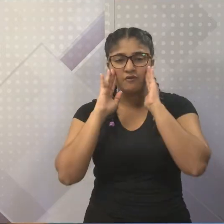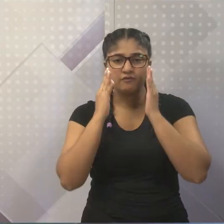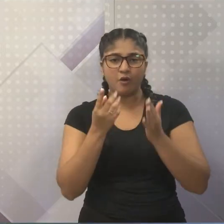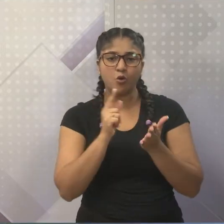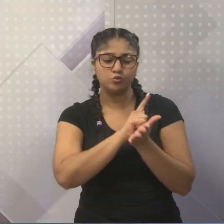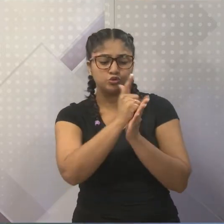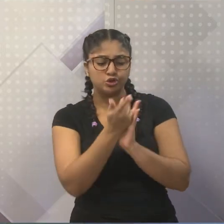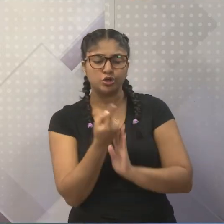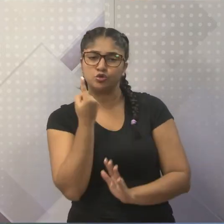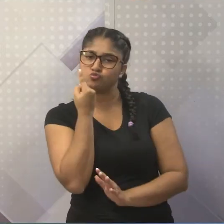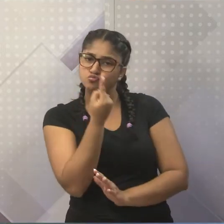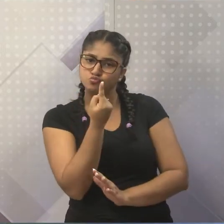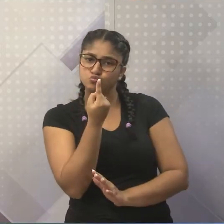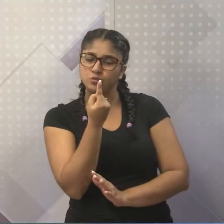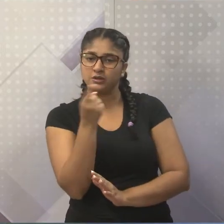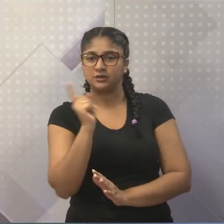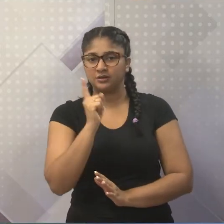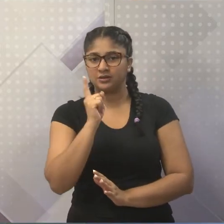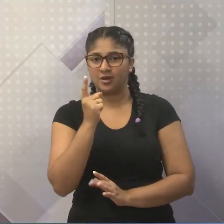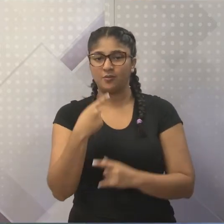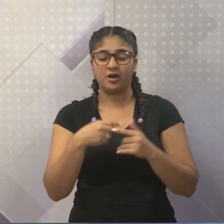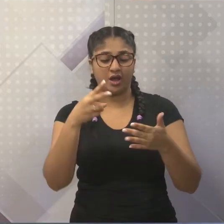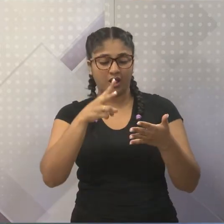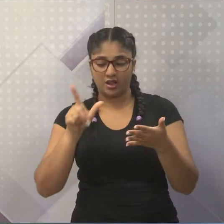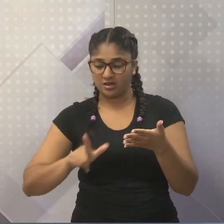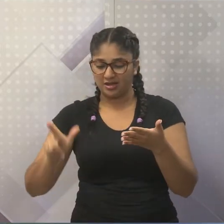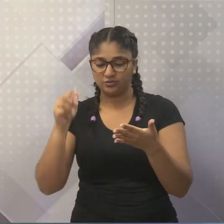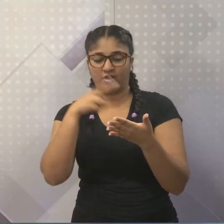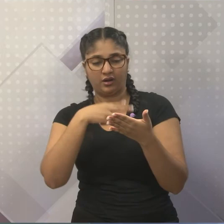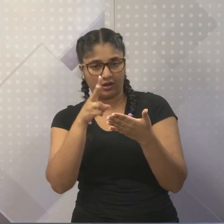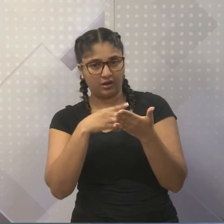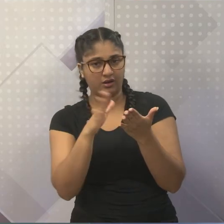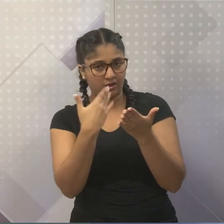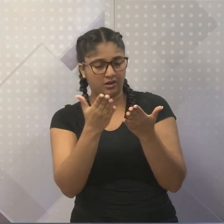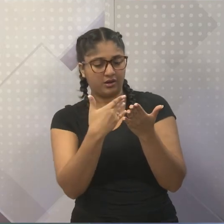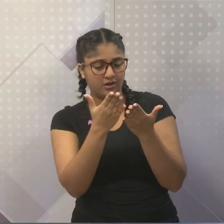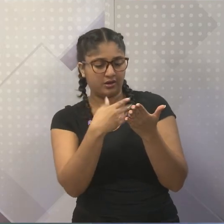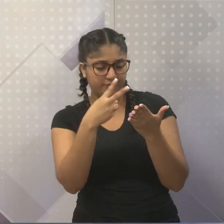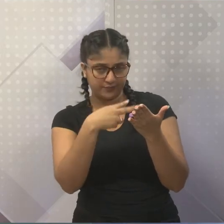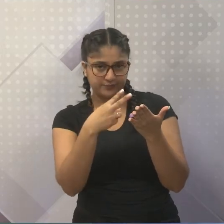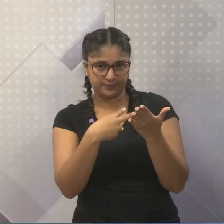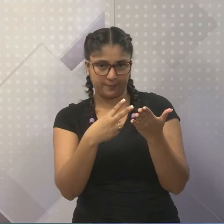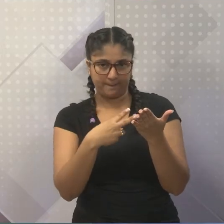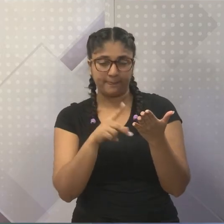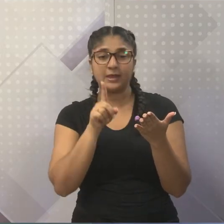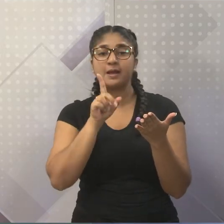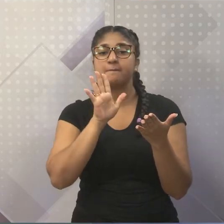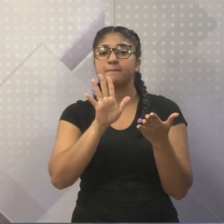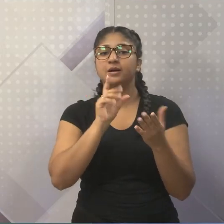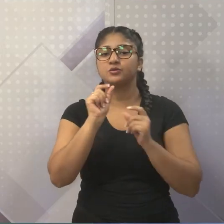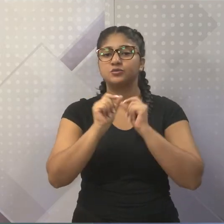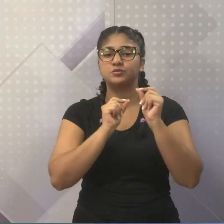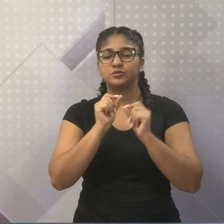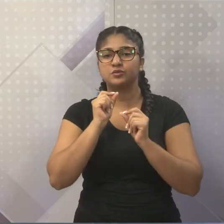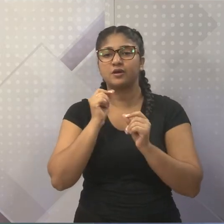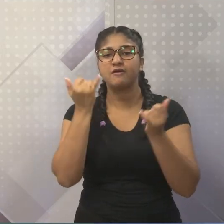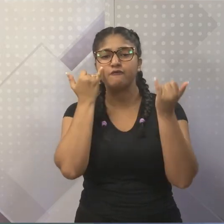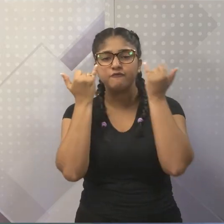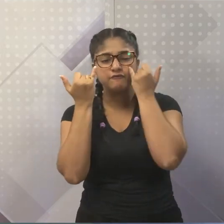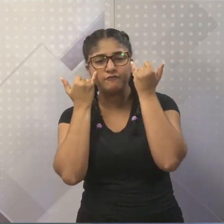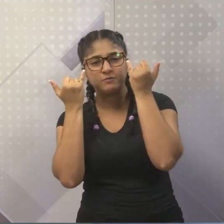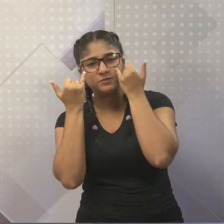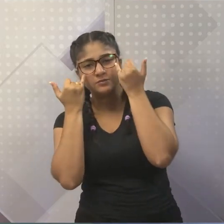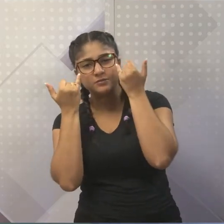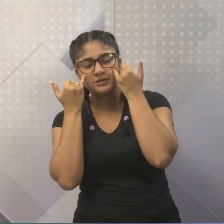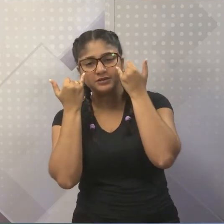literatura não é só o ler livros, mas sim você ter todo um arsenal de informação capaz